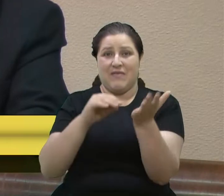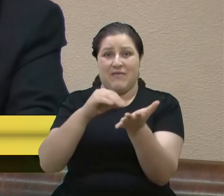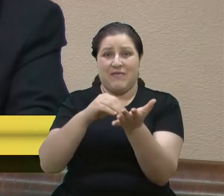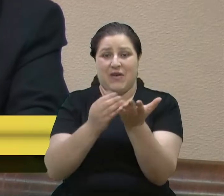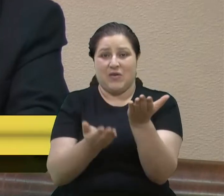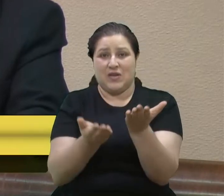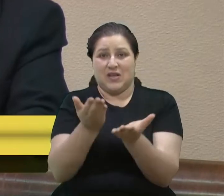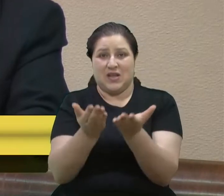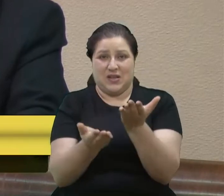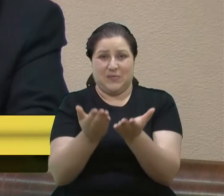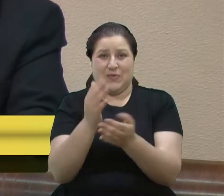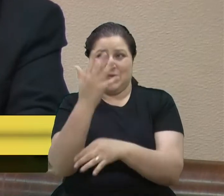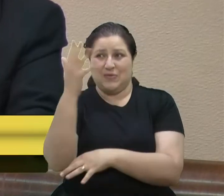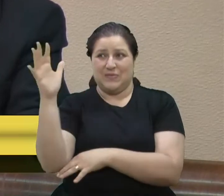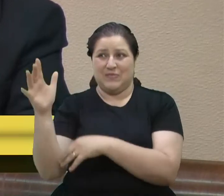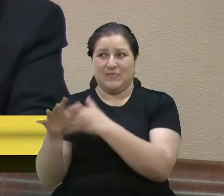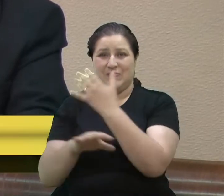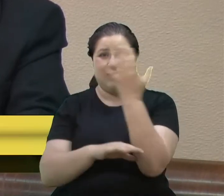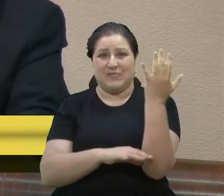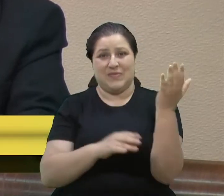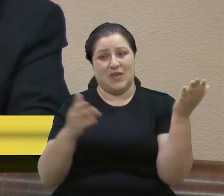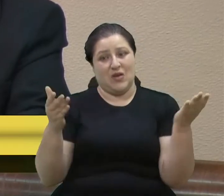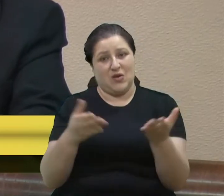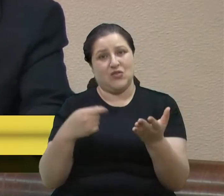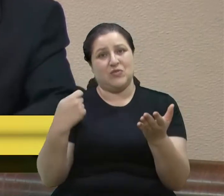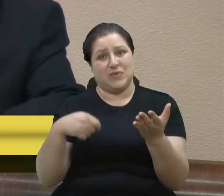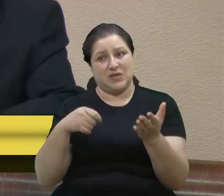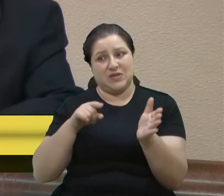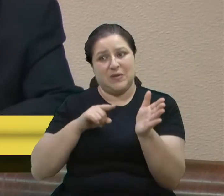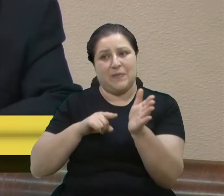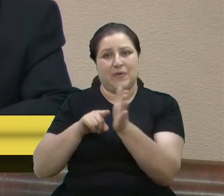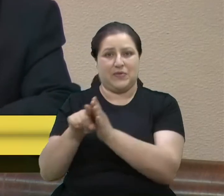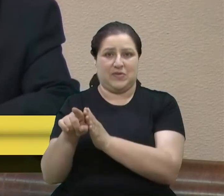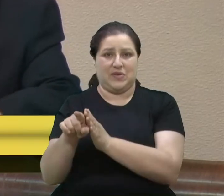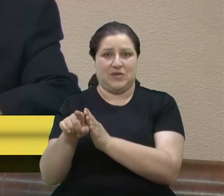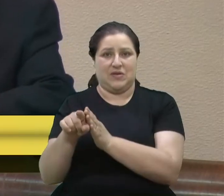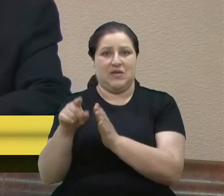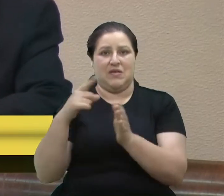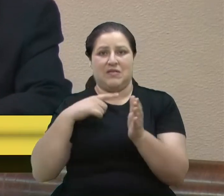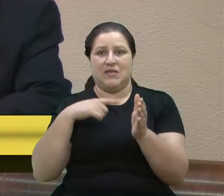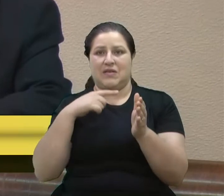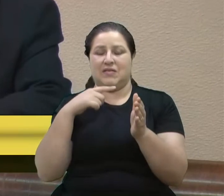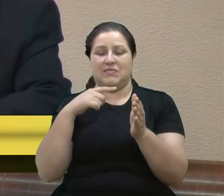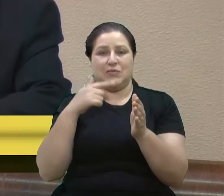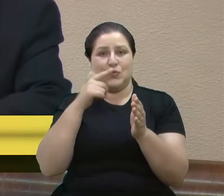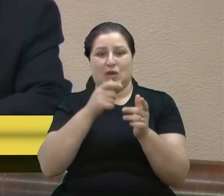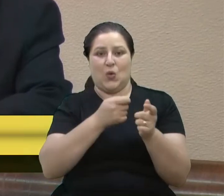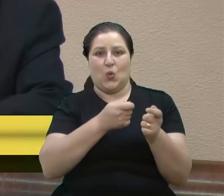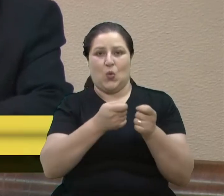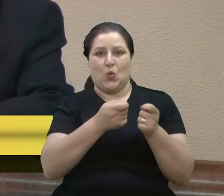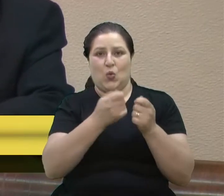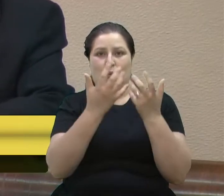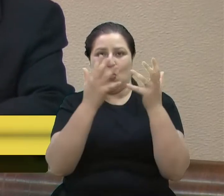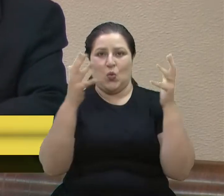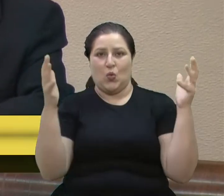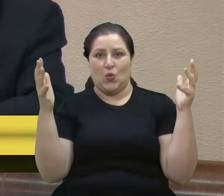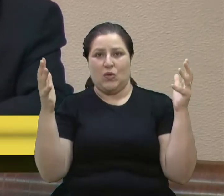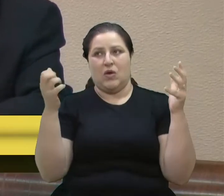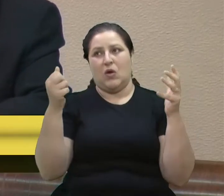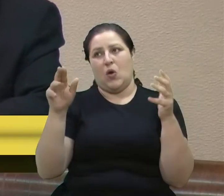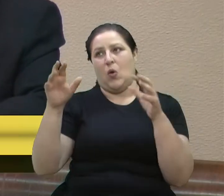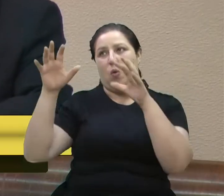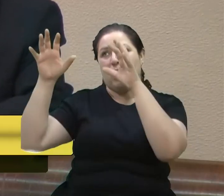a que se questionar desde hoje. Esse desequilíbrio ambiental, as chuvas em demasia,